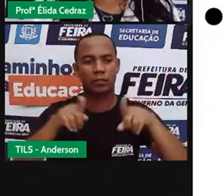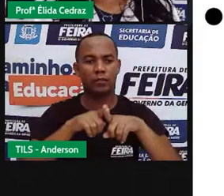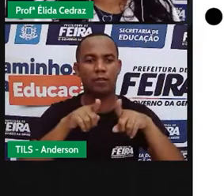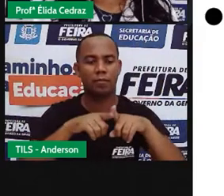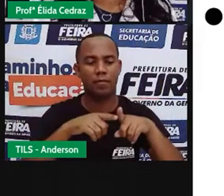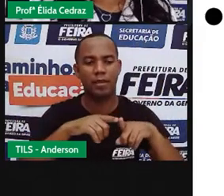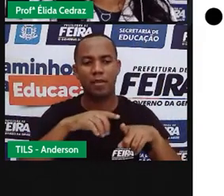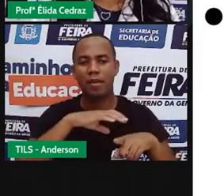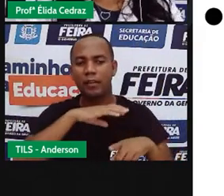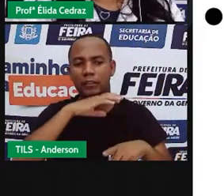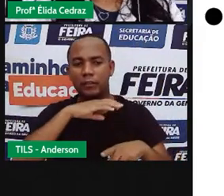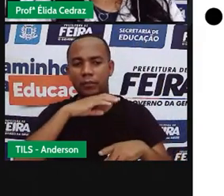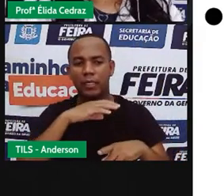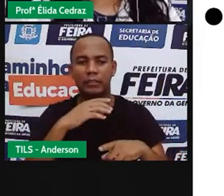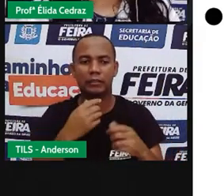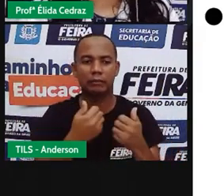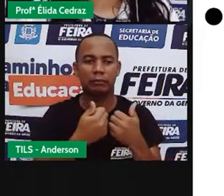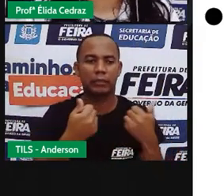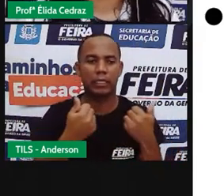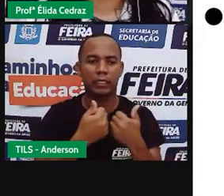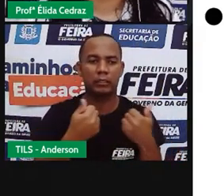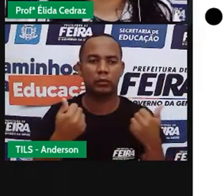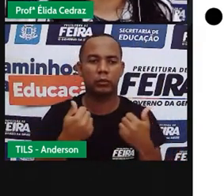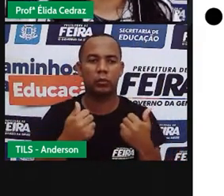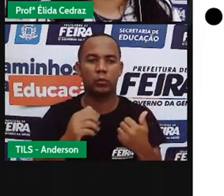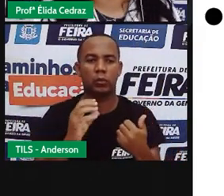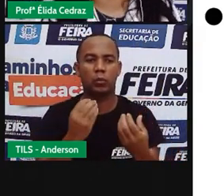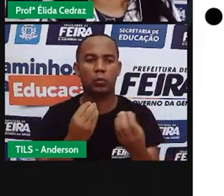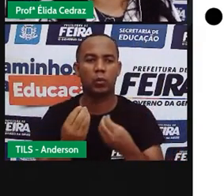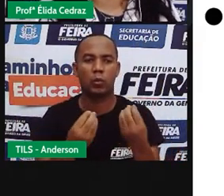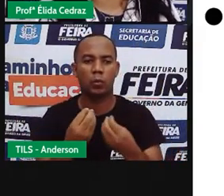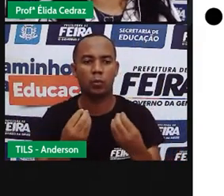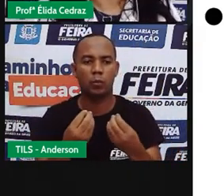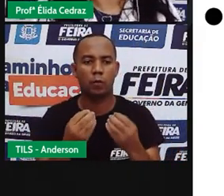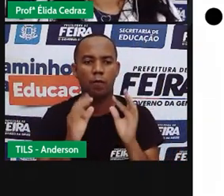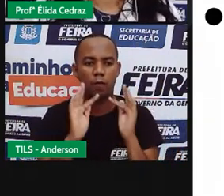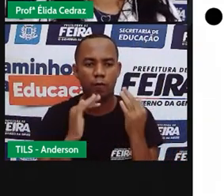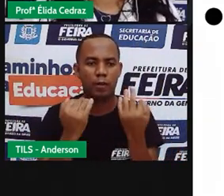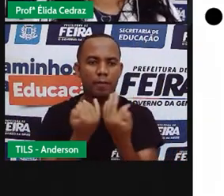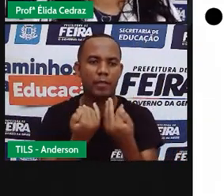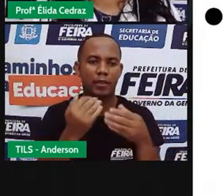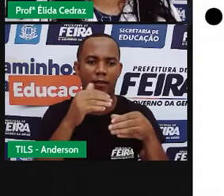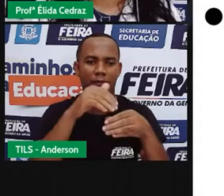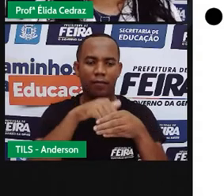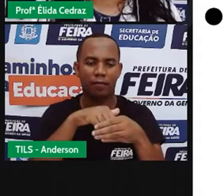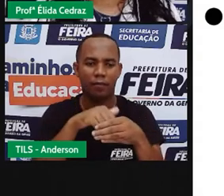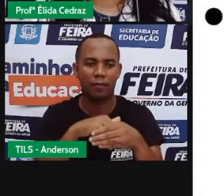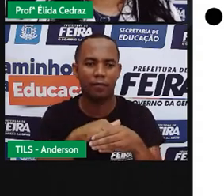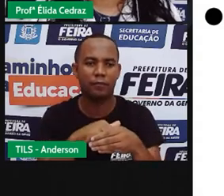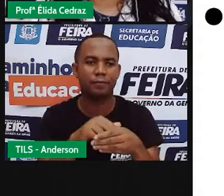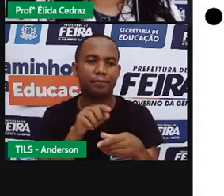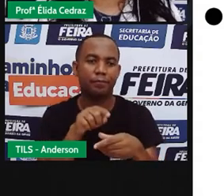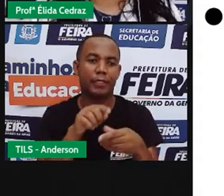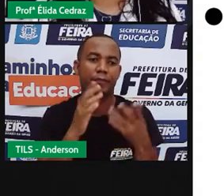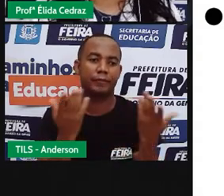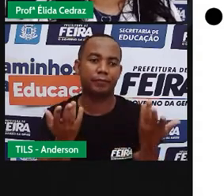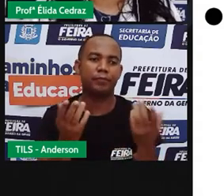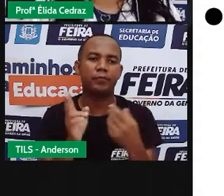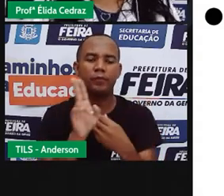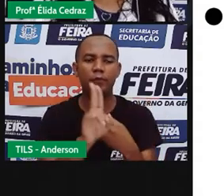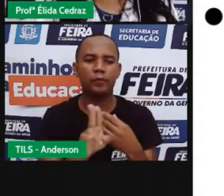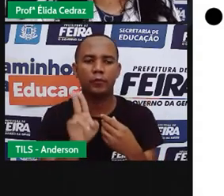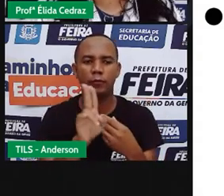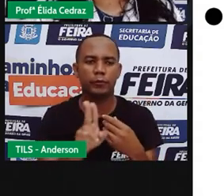estavam em volta, para conchegar a sua família e a sua família. Então, a função da